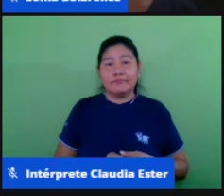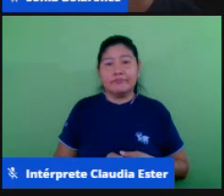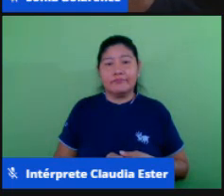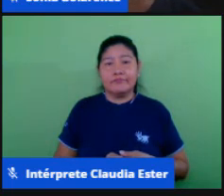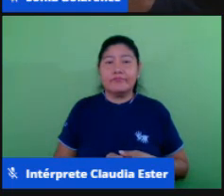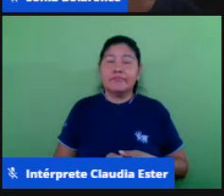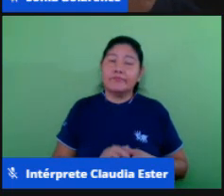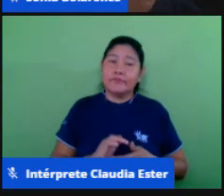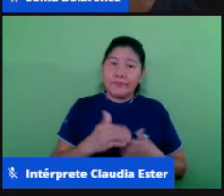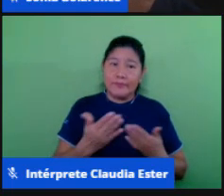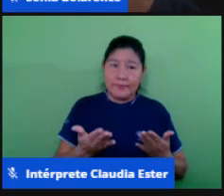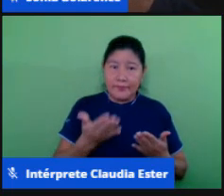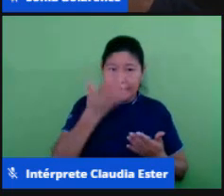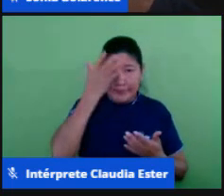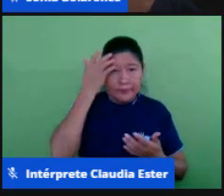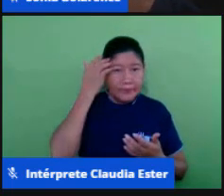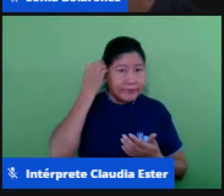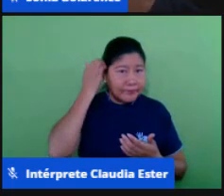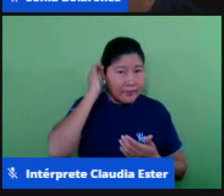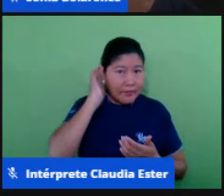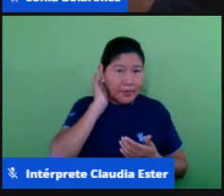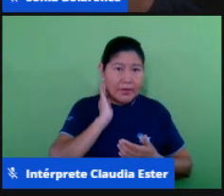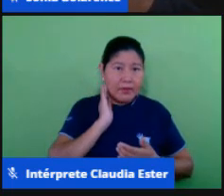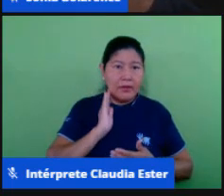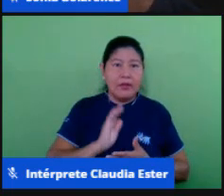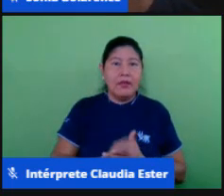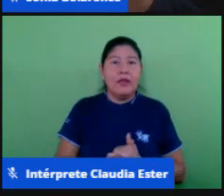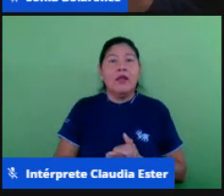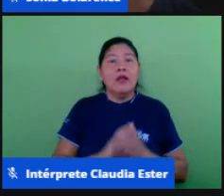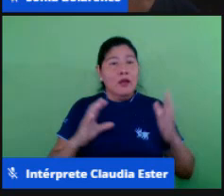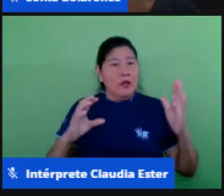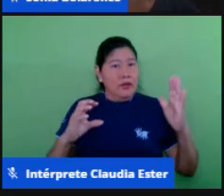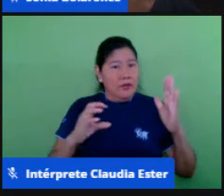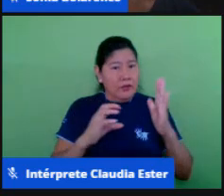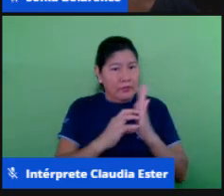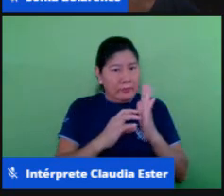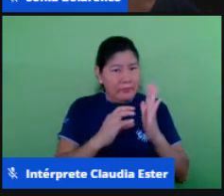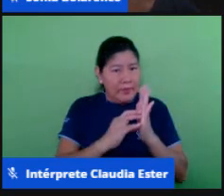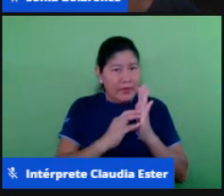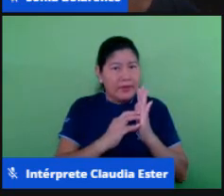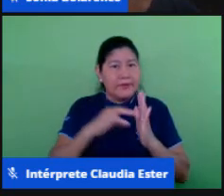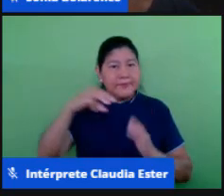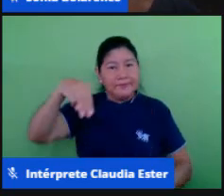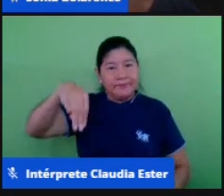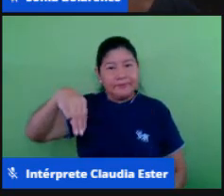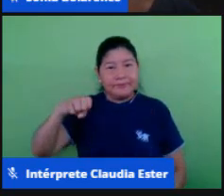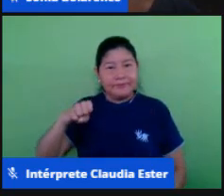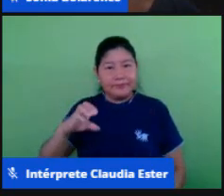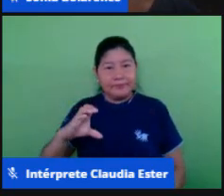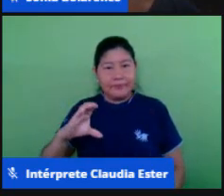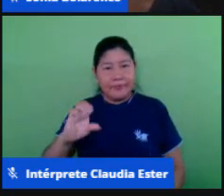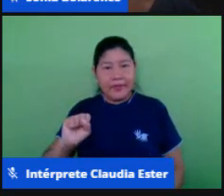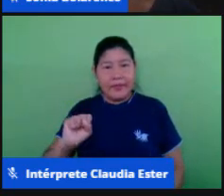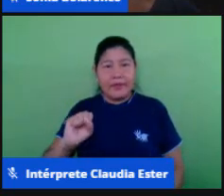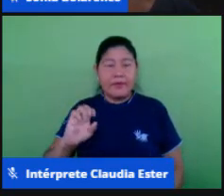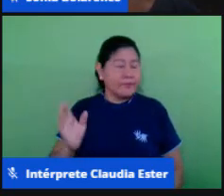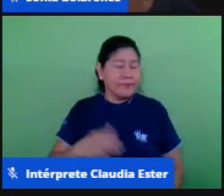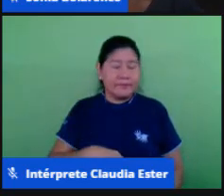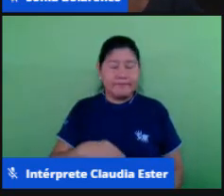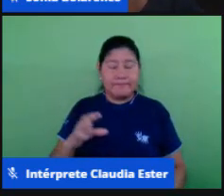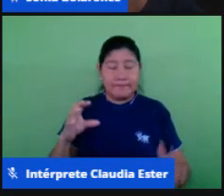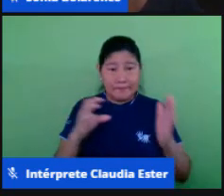Bom o MEC ele fez ele organizou uma espécie de uma